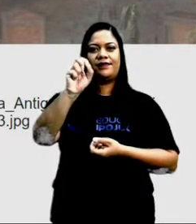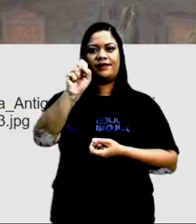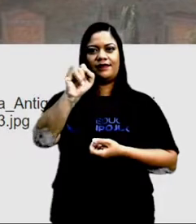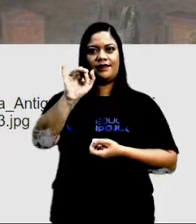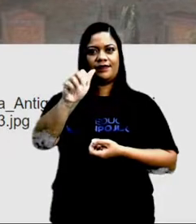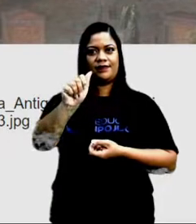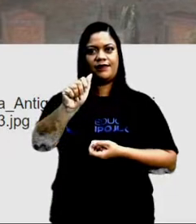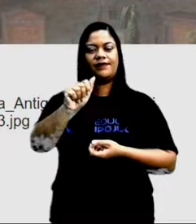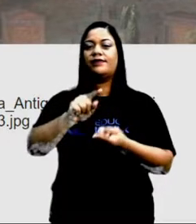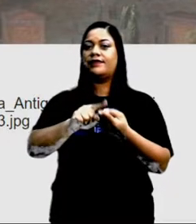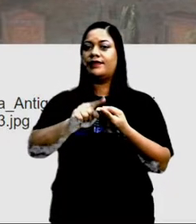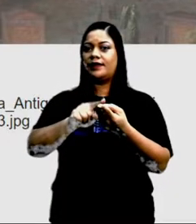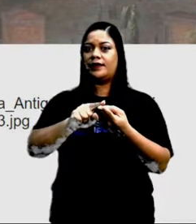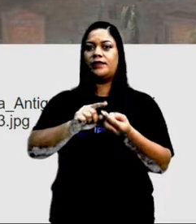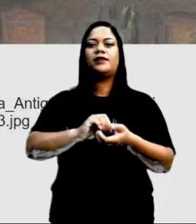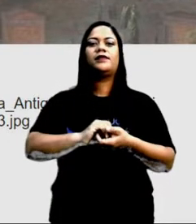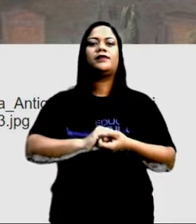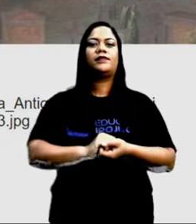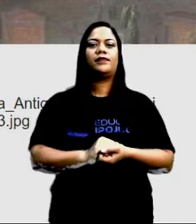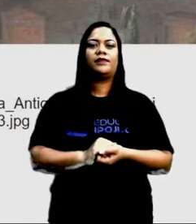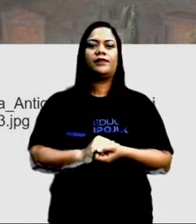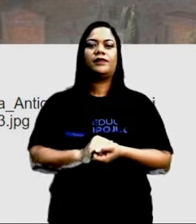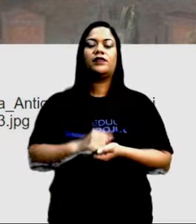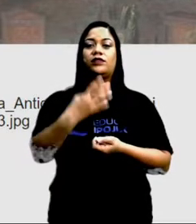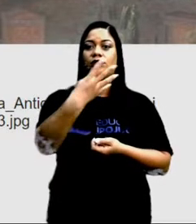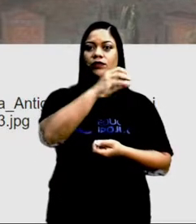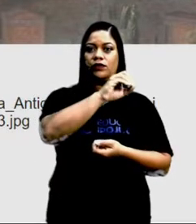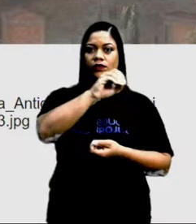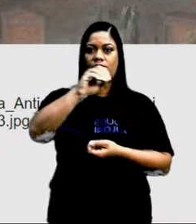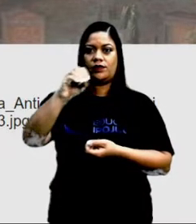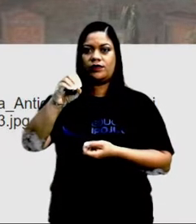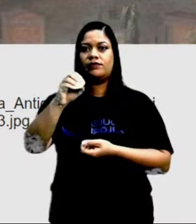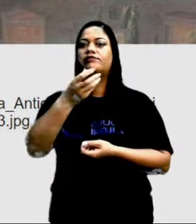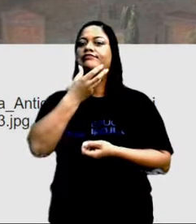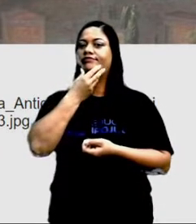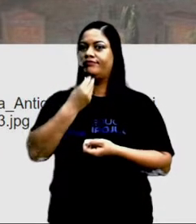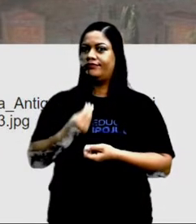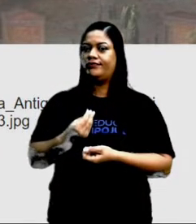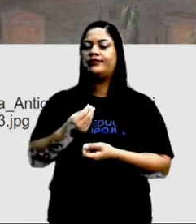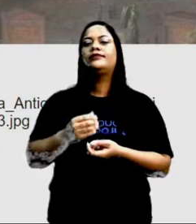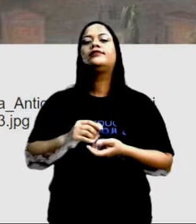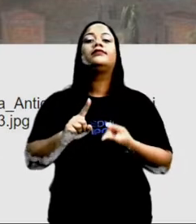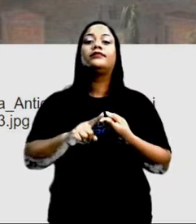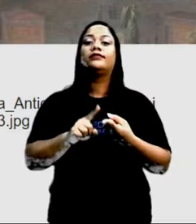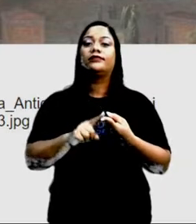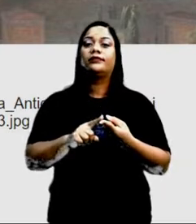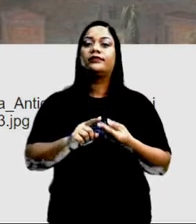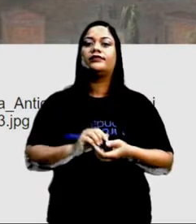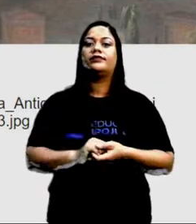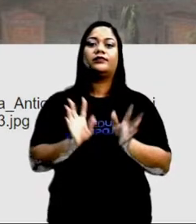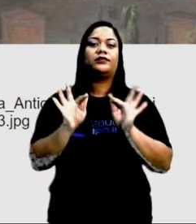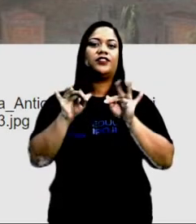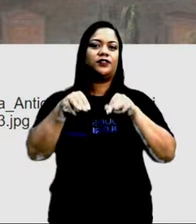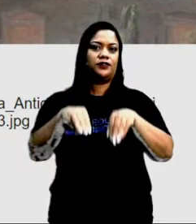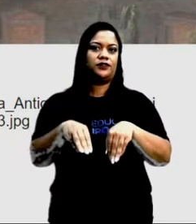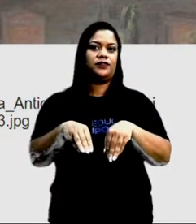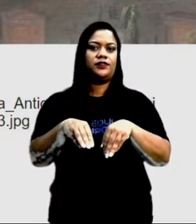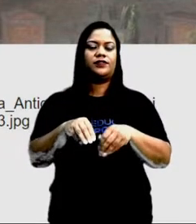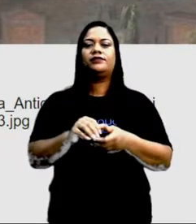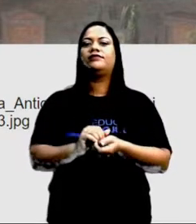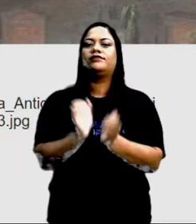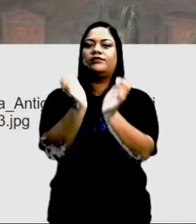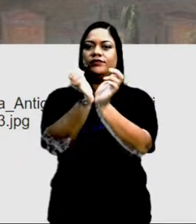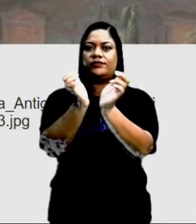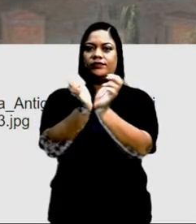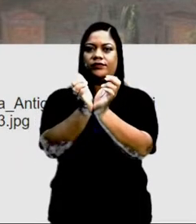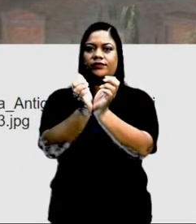criado a Bulé, o Conselho dos Quatrocentos, tá certo? E também vai ser custo-fim à escravidão por